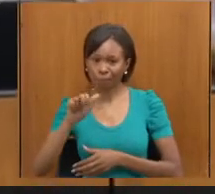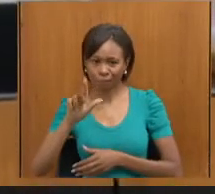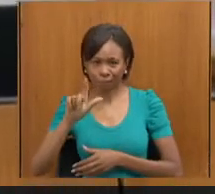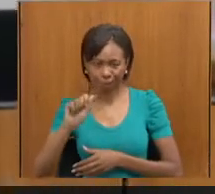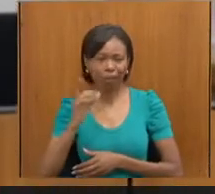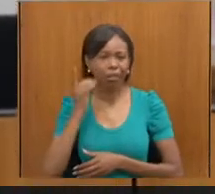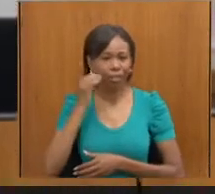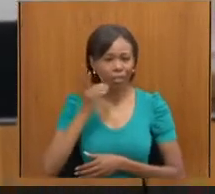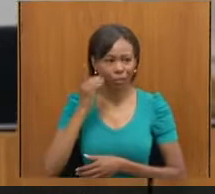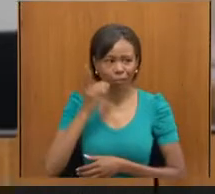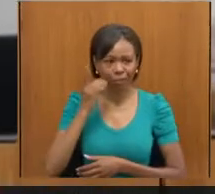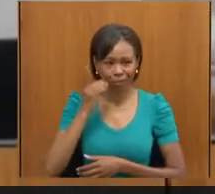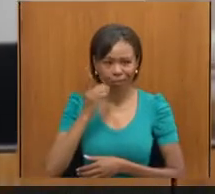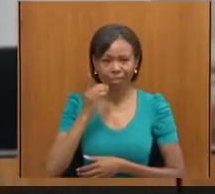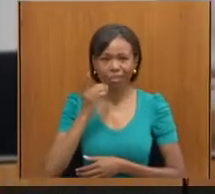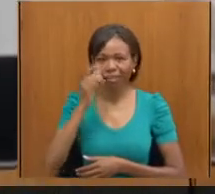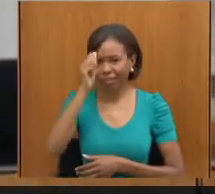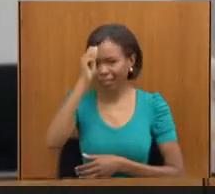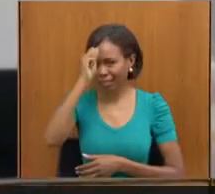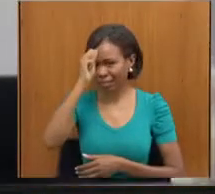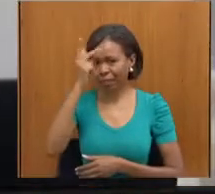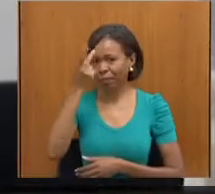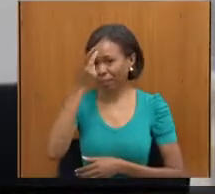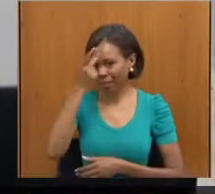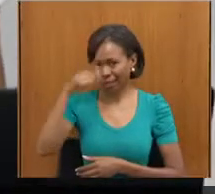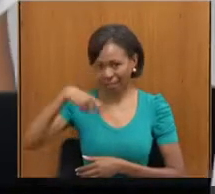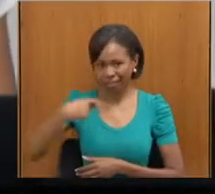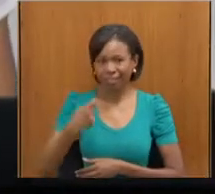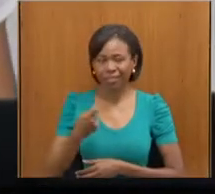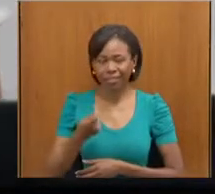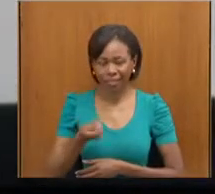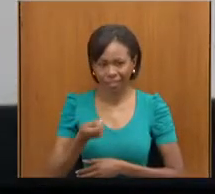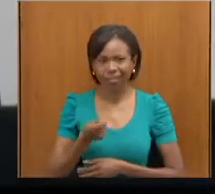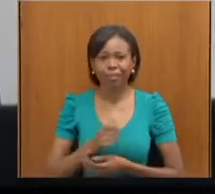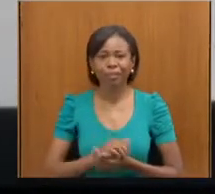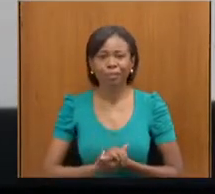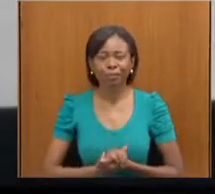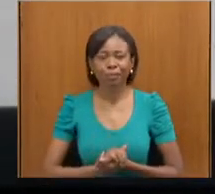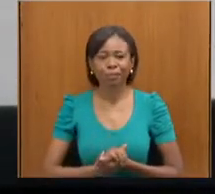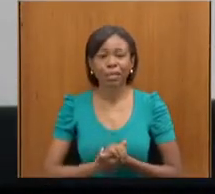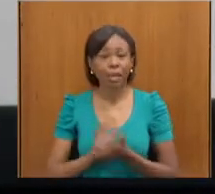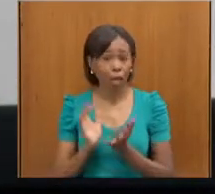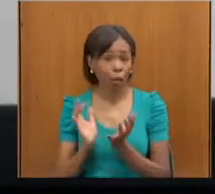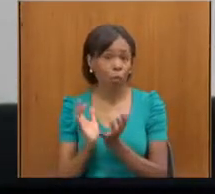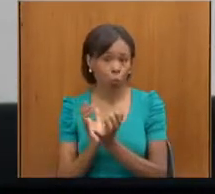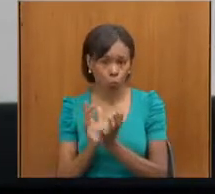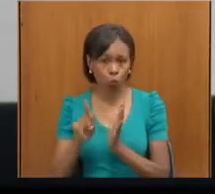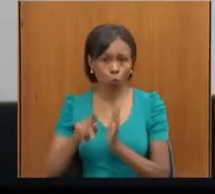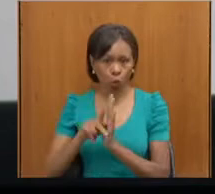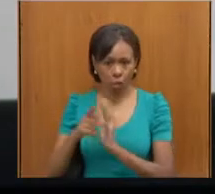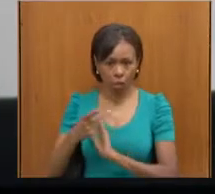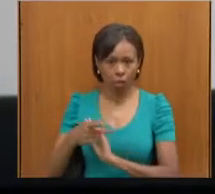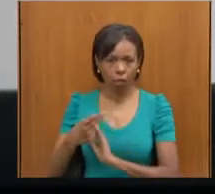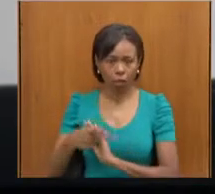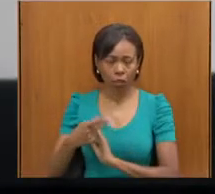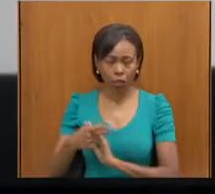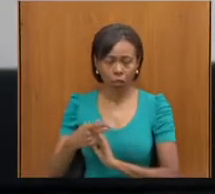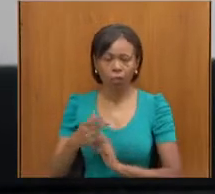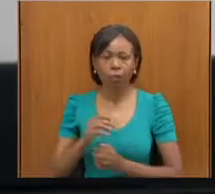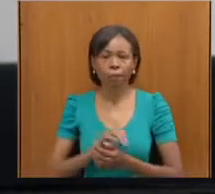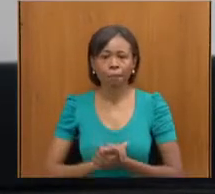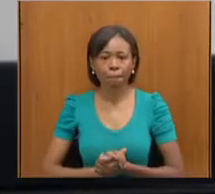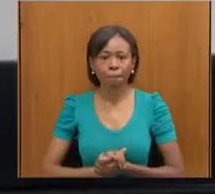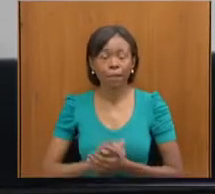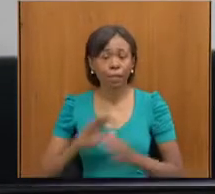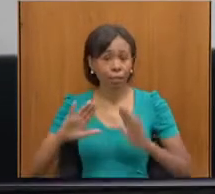participação conosco aqui de forma virtual. Ana Paula, que integra essa comissão, nesse segundo bienio, Ana Paula